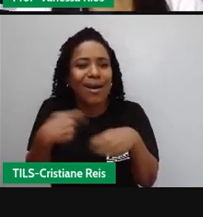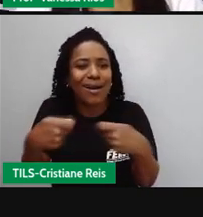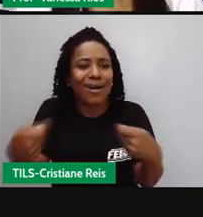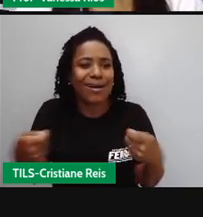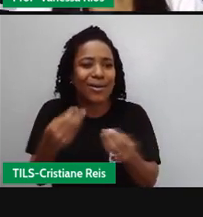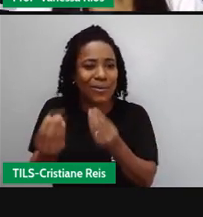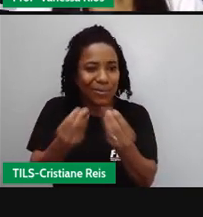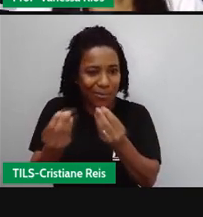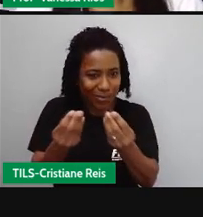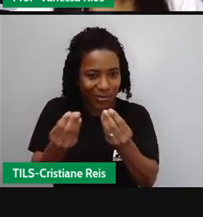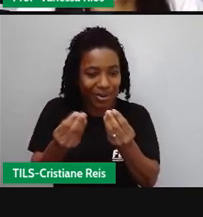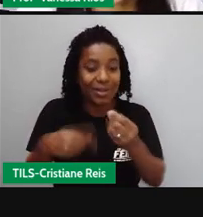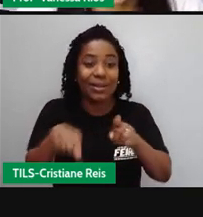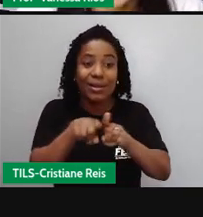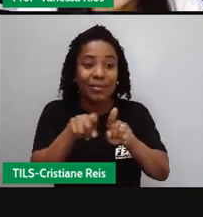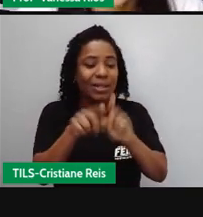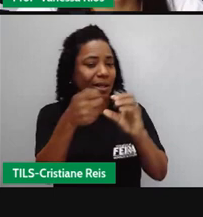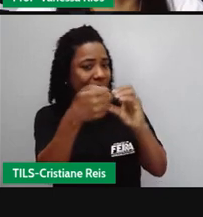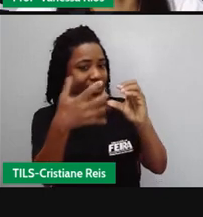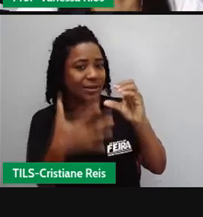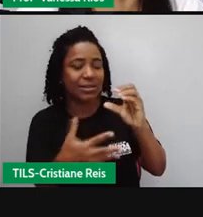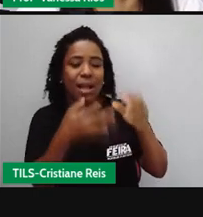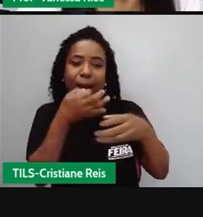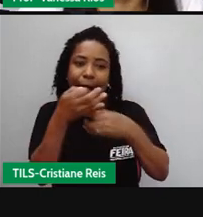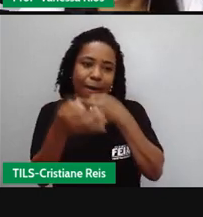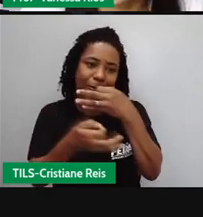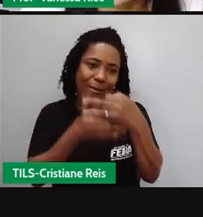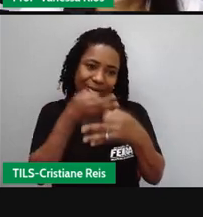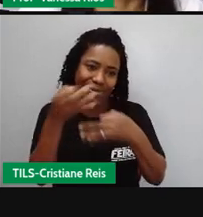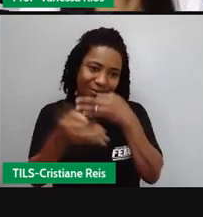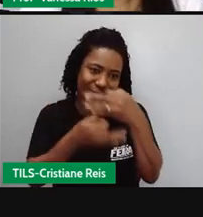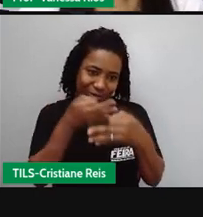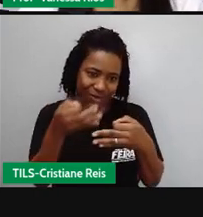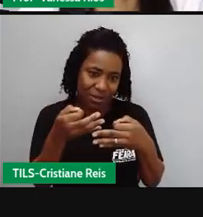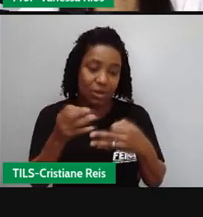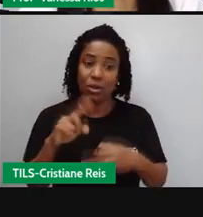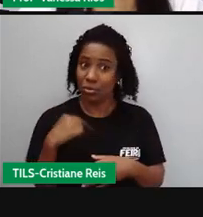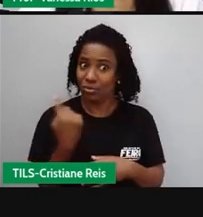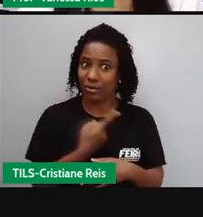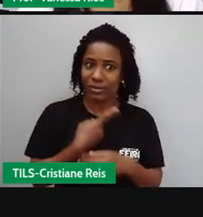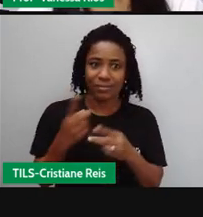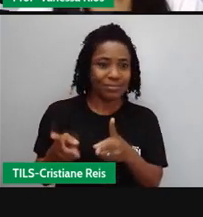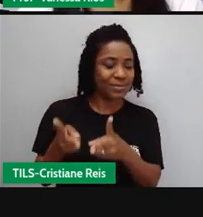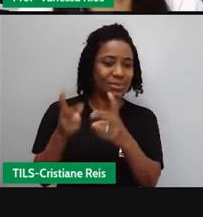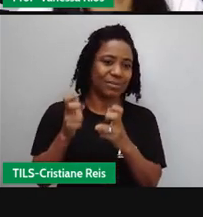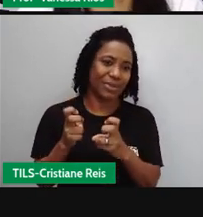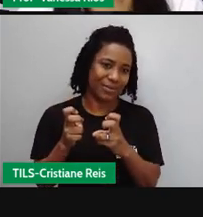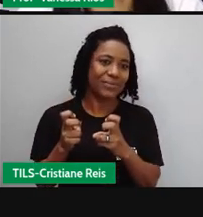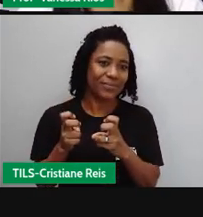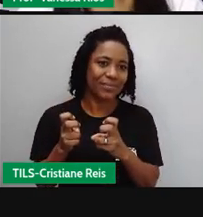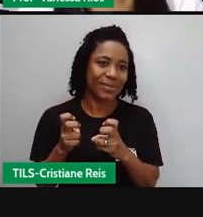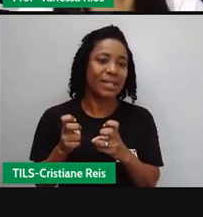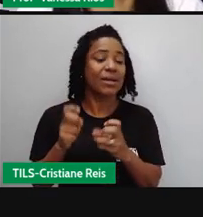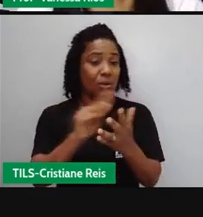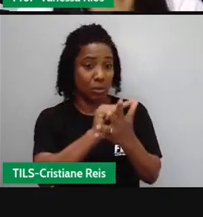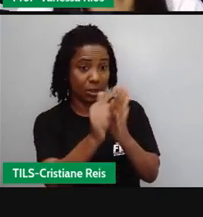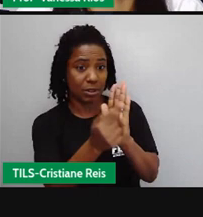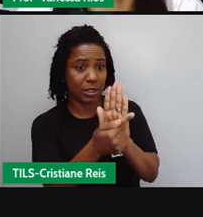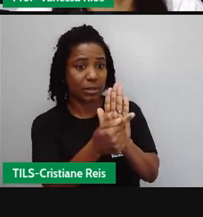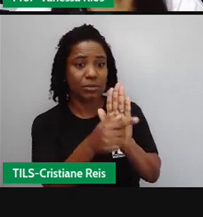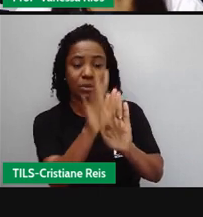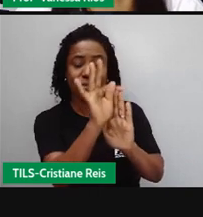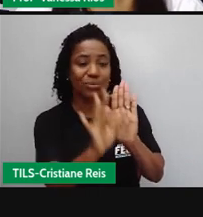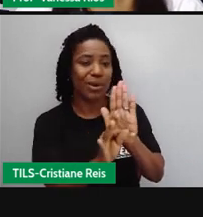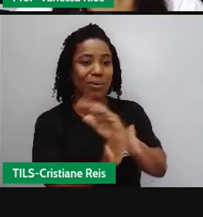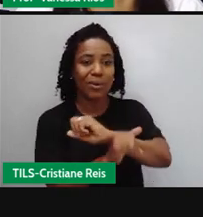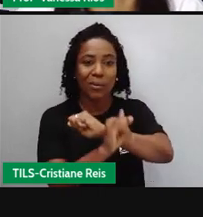características argumentativas, porque a gente já observou que entre as características desse gênero textual está